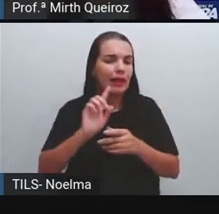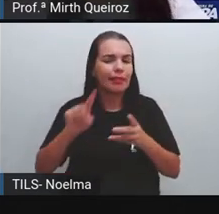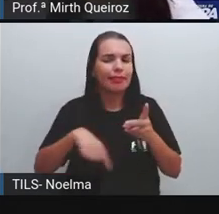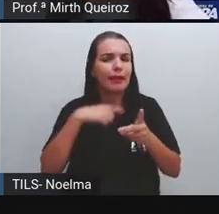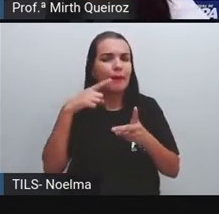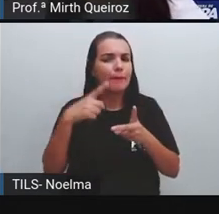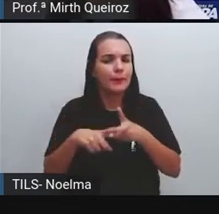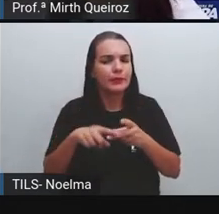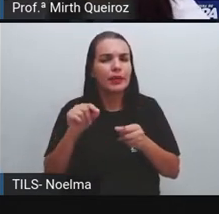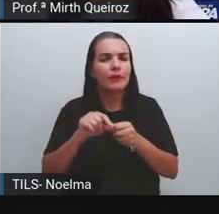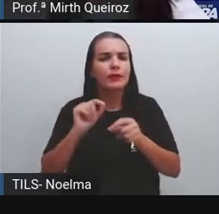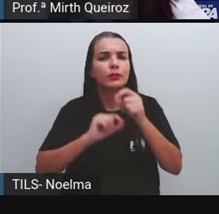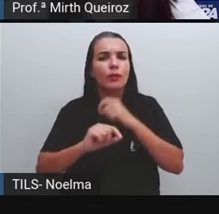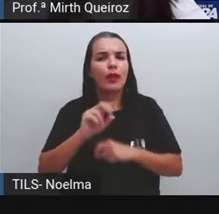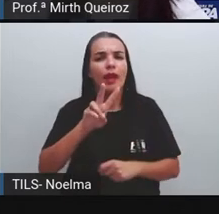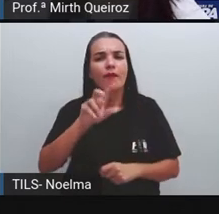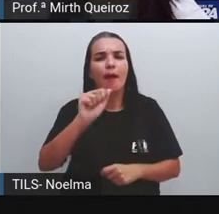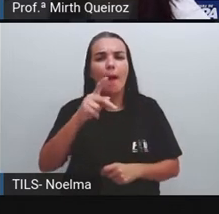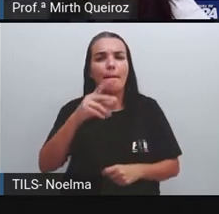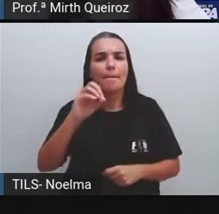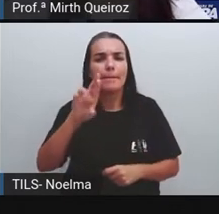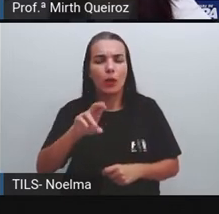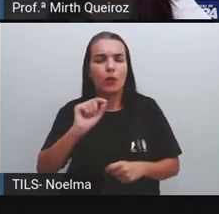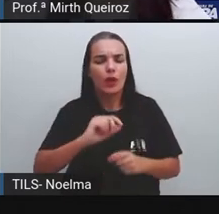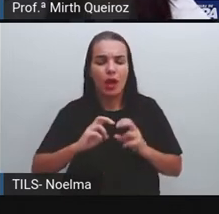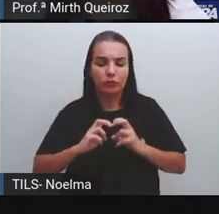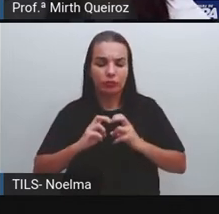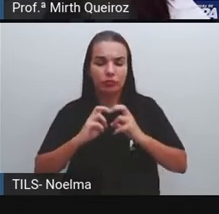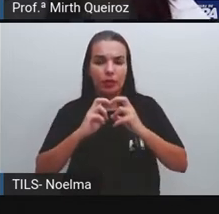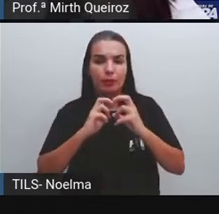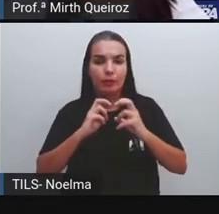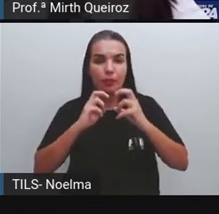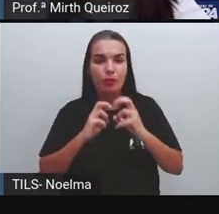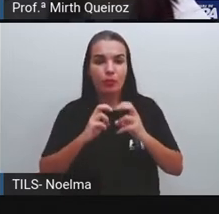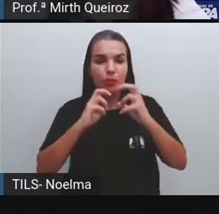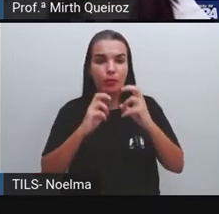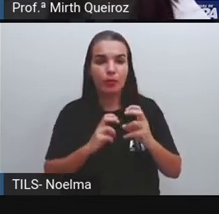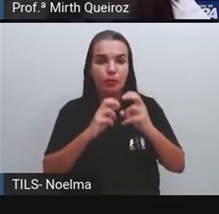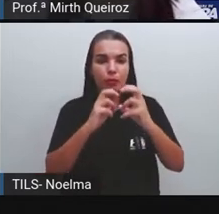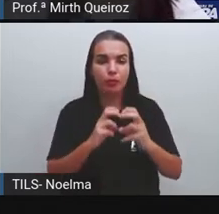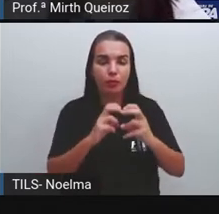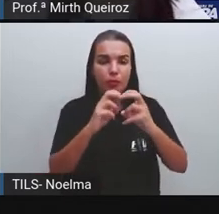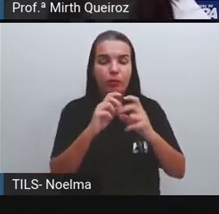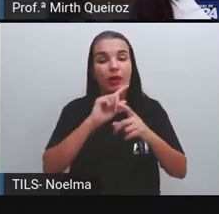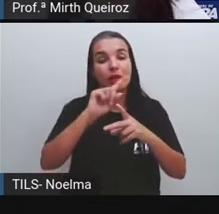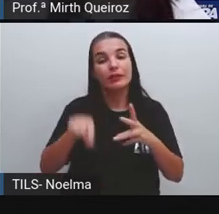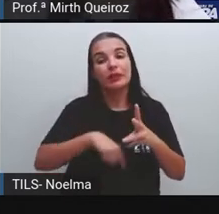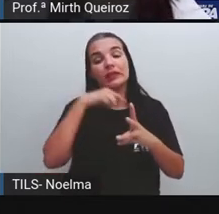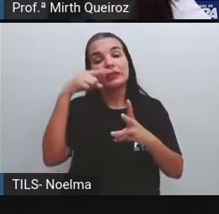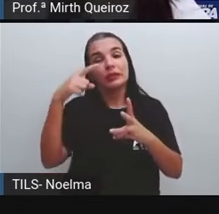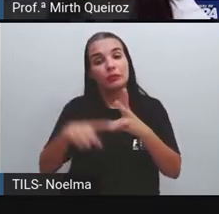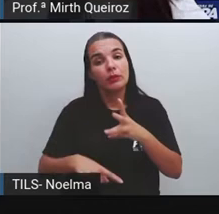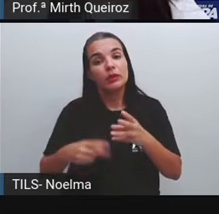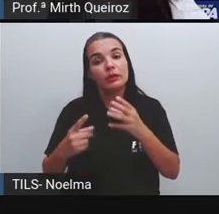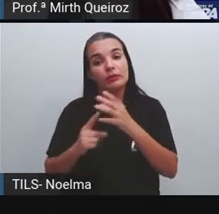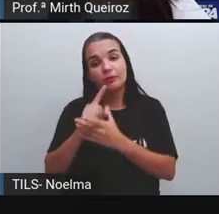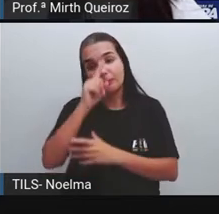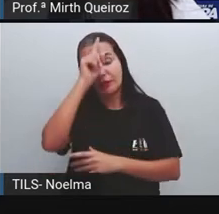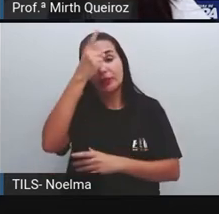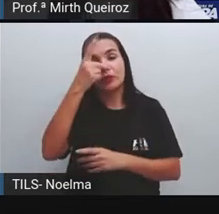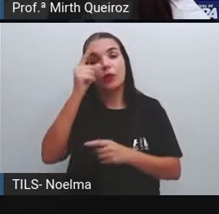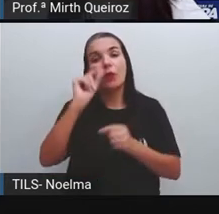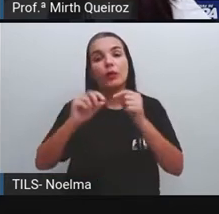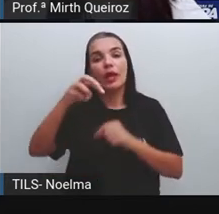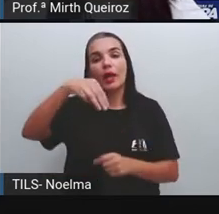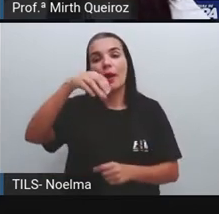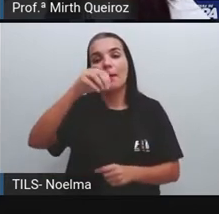vapor, onde a gente tinha aí os trens, né? E, posteriormente, houve a invenção do